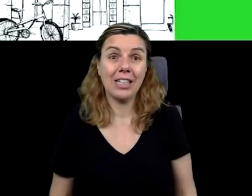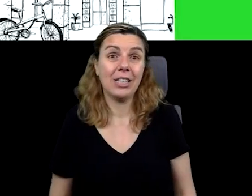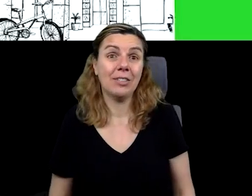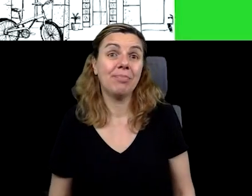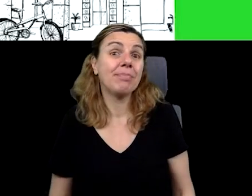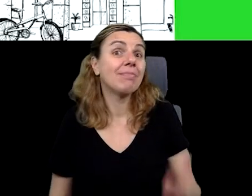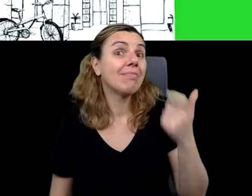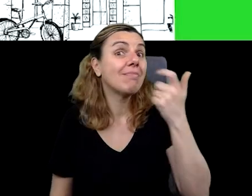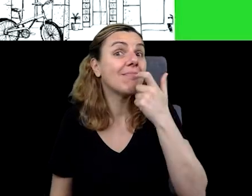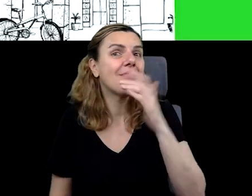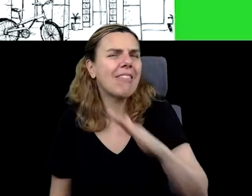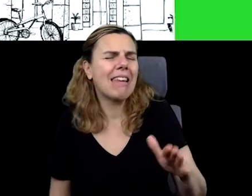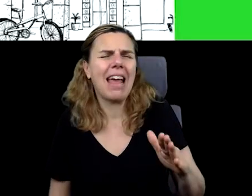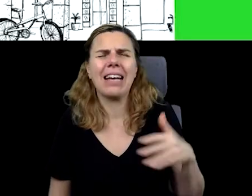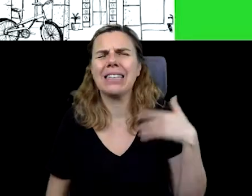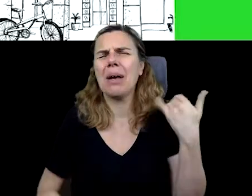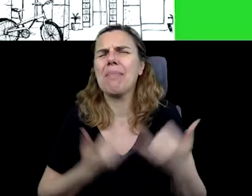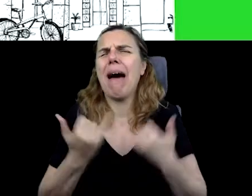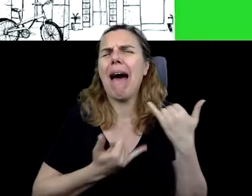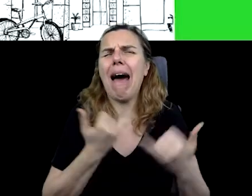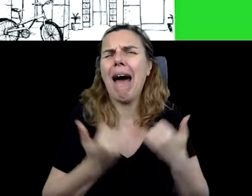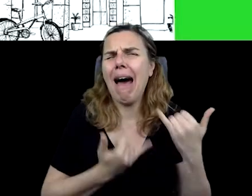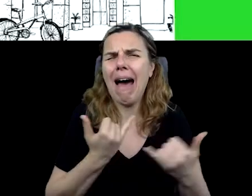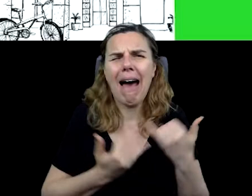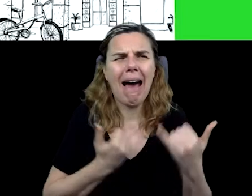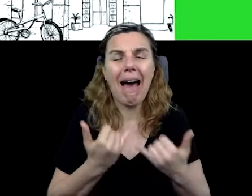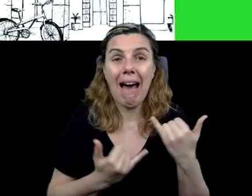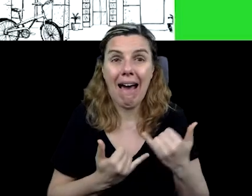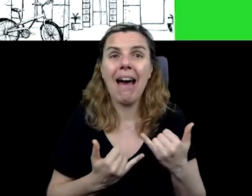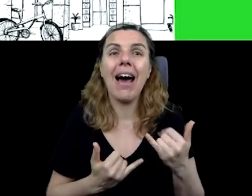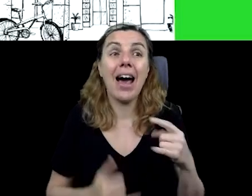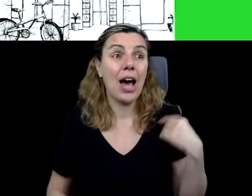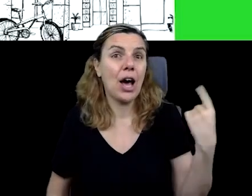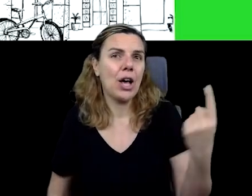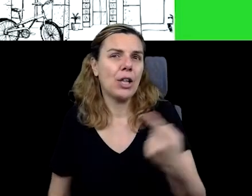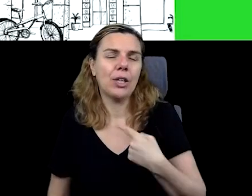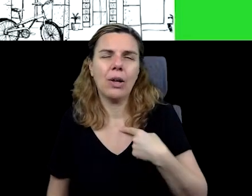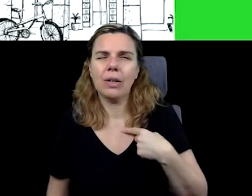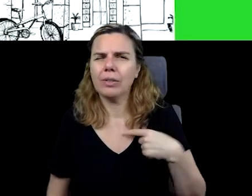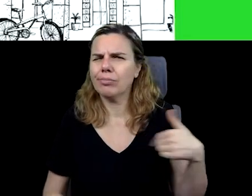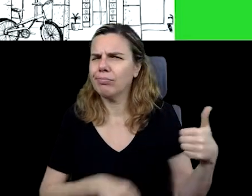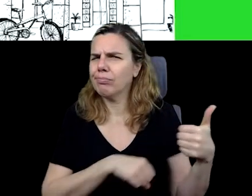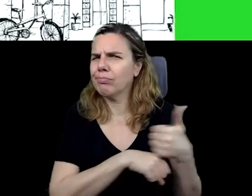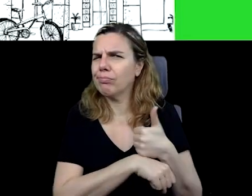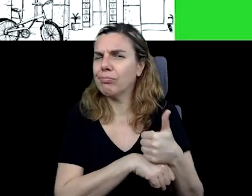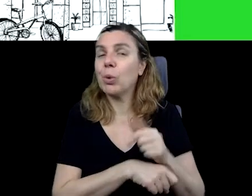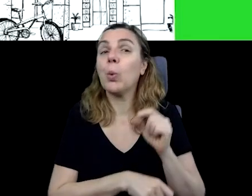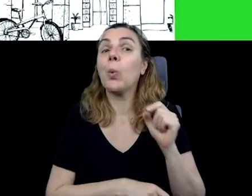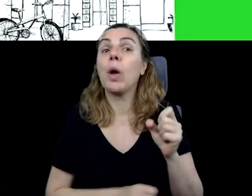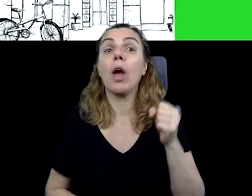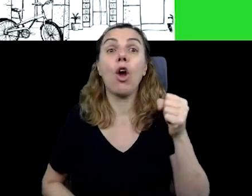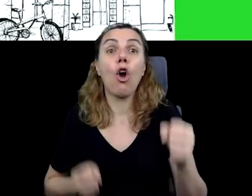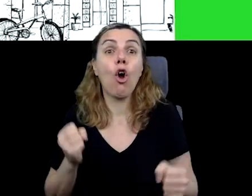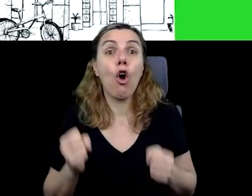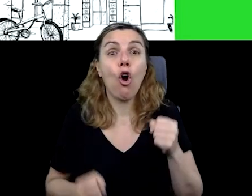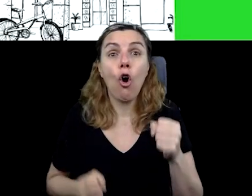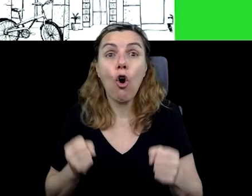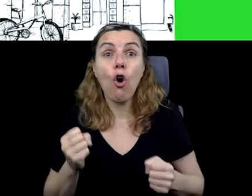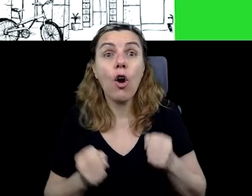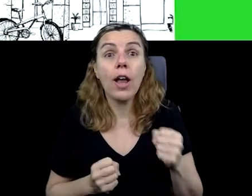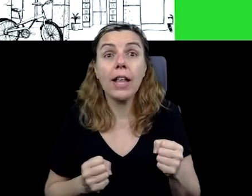fervia. Eu disse para vocês que a gente era especialista em corrida e